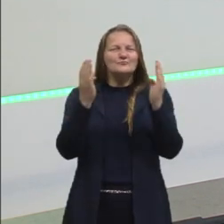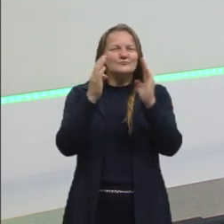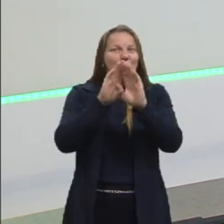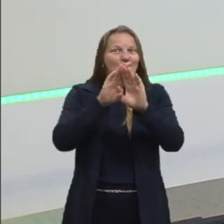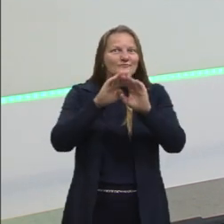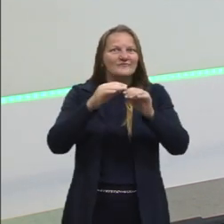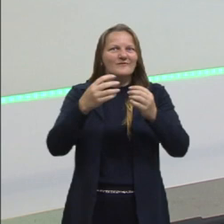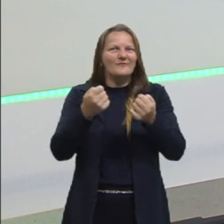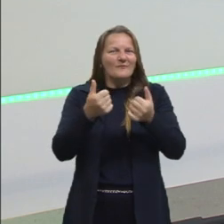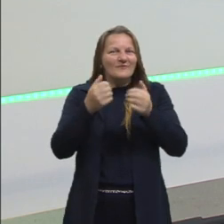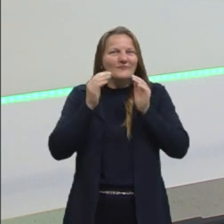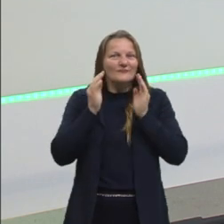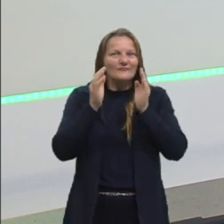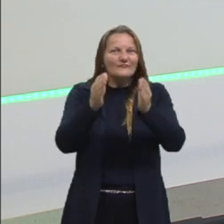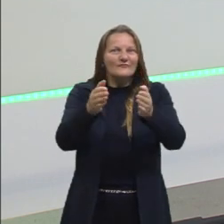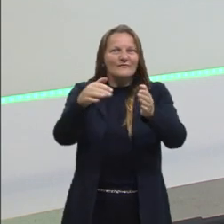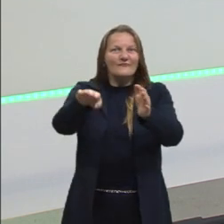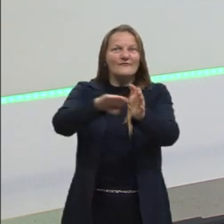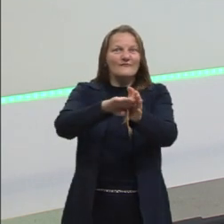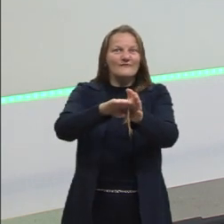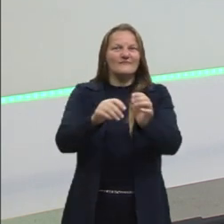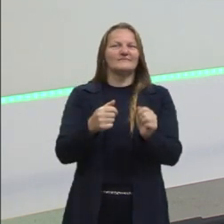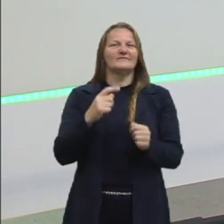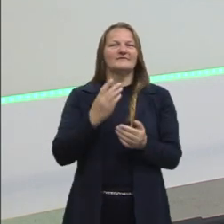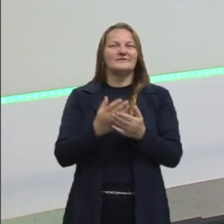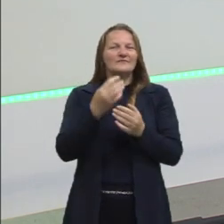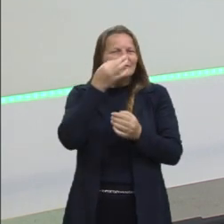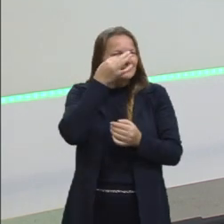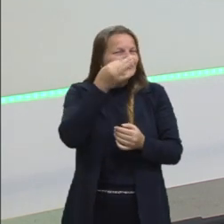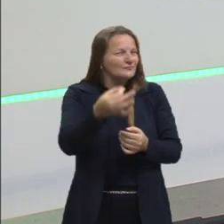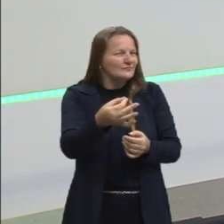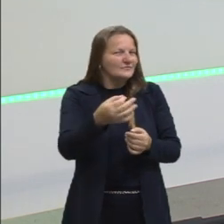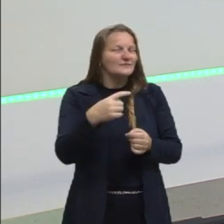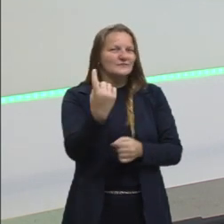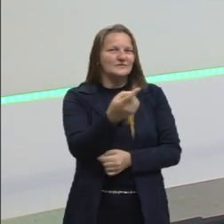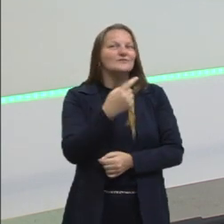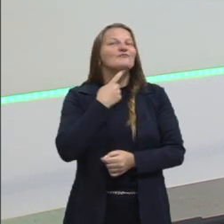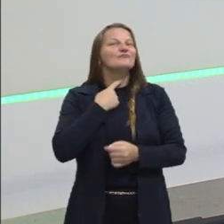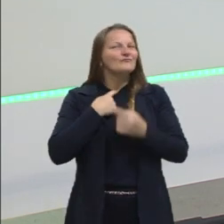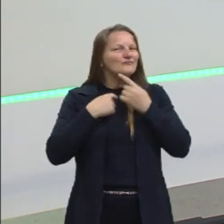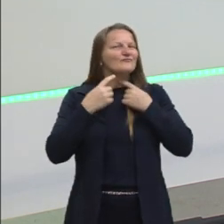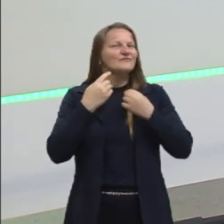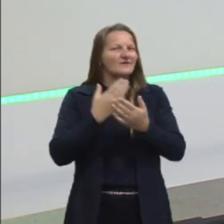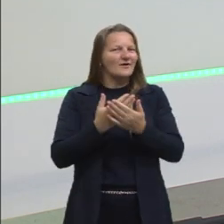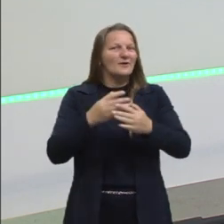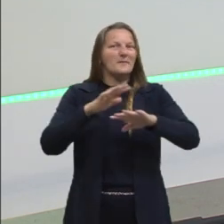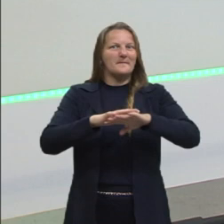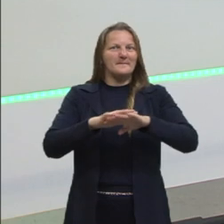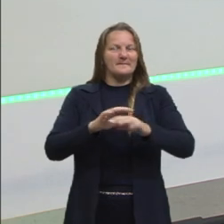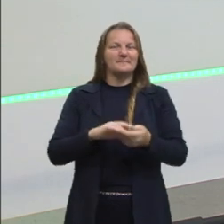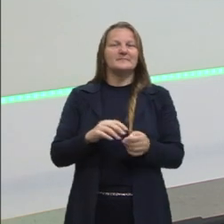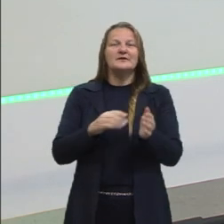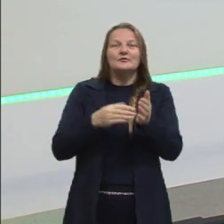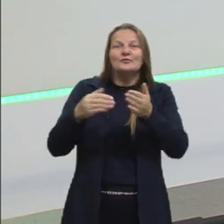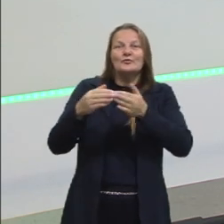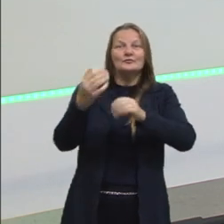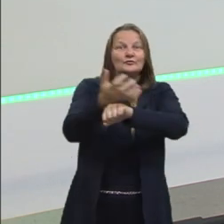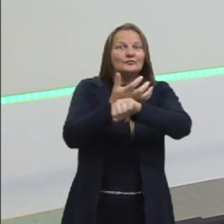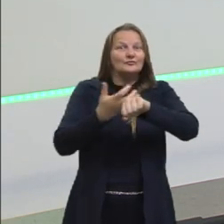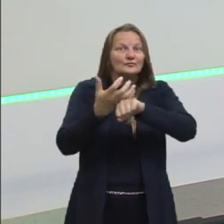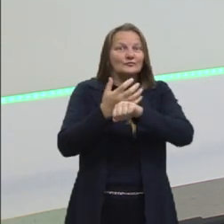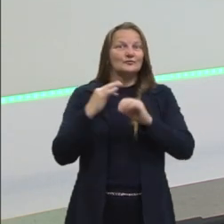bacana aí nessa reta final. Fiquem ligados, vocês vão gostar muito das aulas de matemática e de todos os